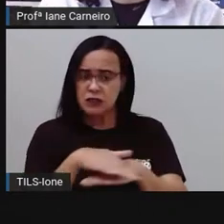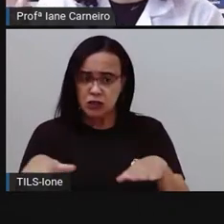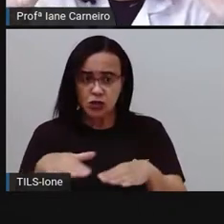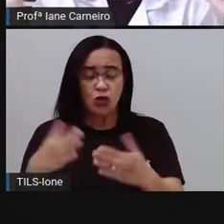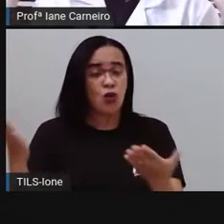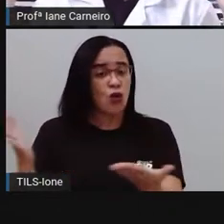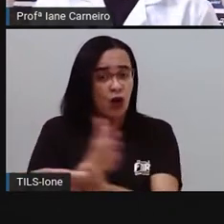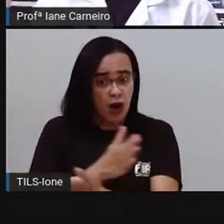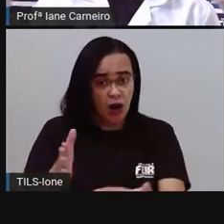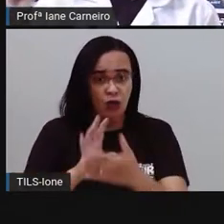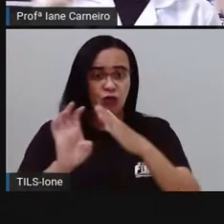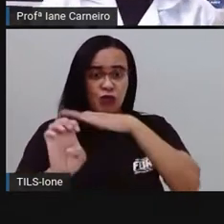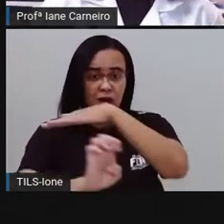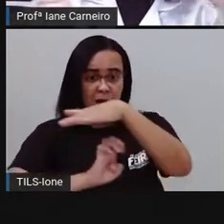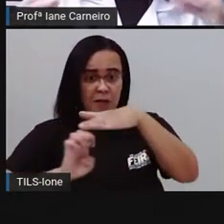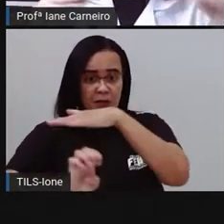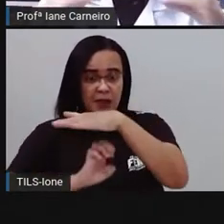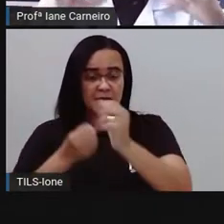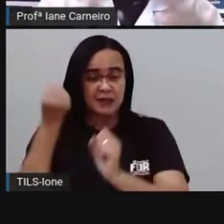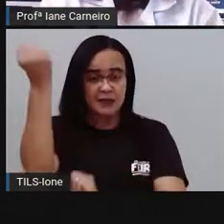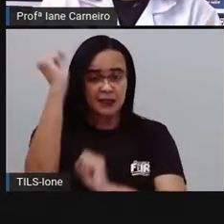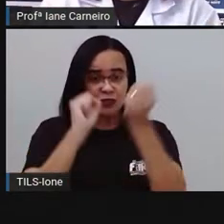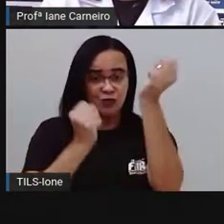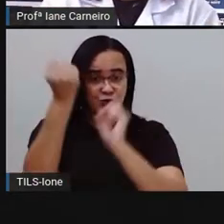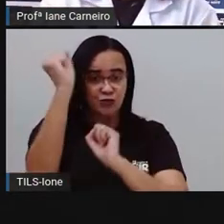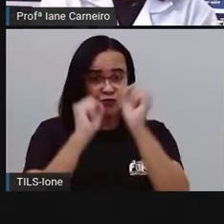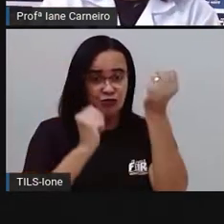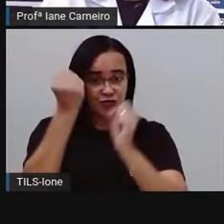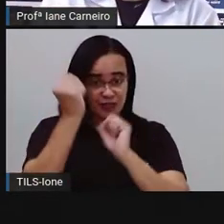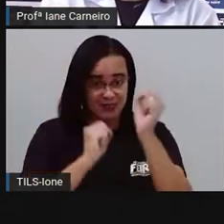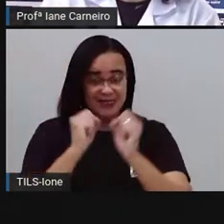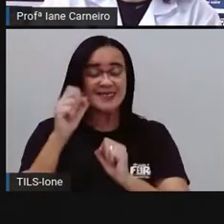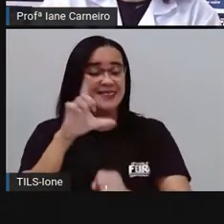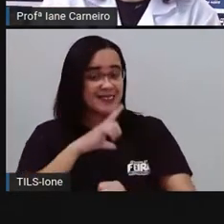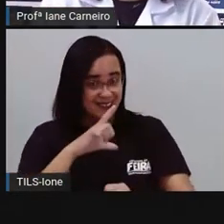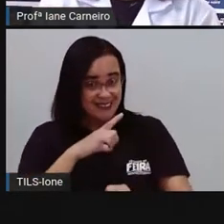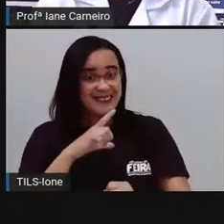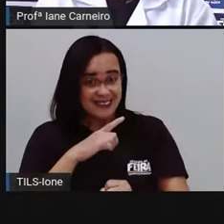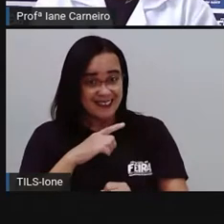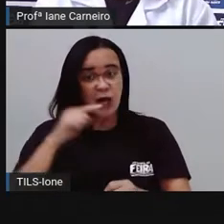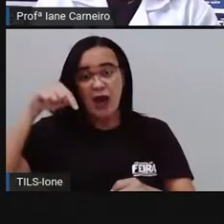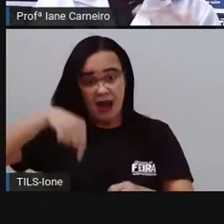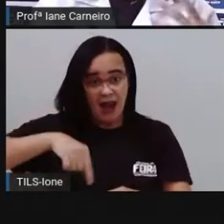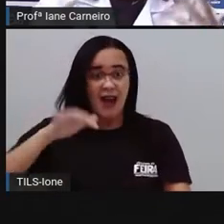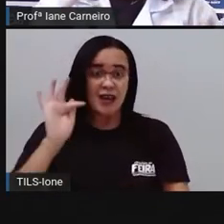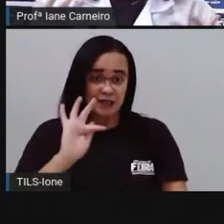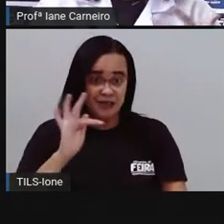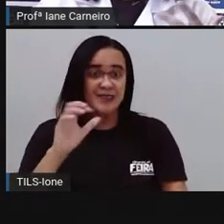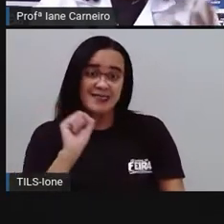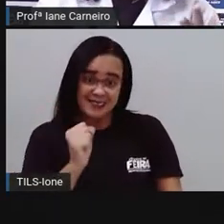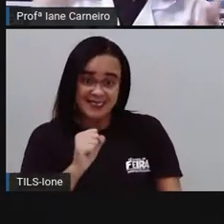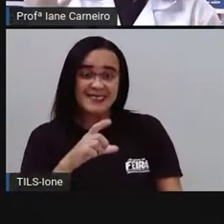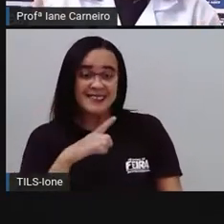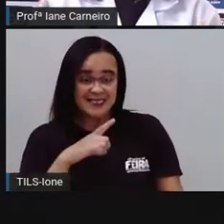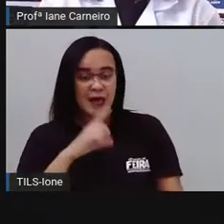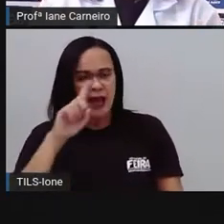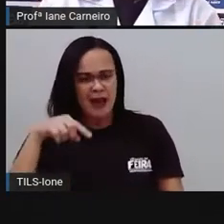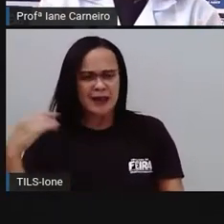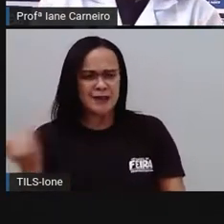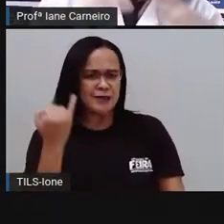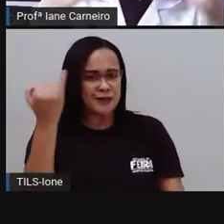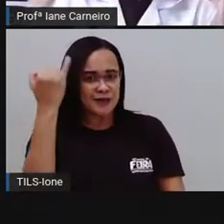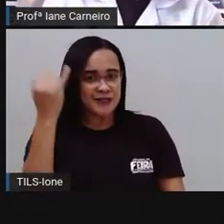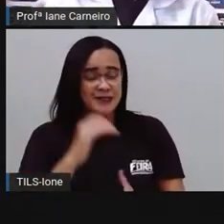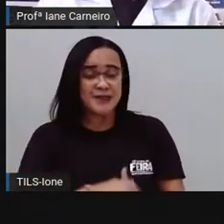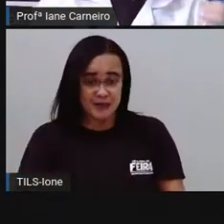fábricas, né? Aqui em Feira tem esses tipos de bairro, né? Então, é importante a gente ver. Tem bairros